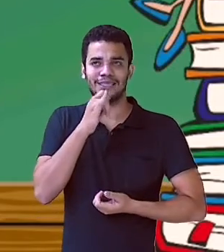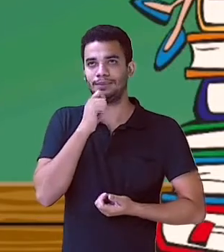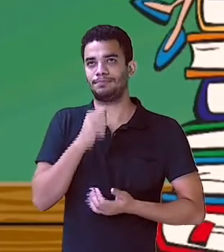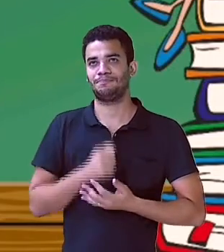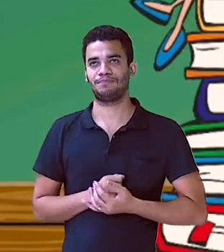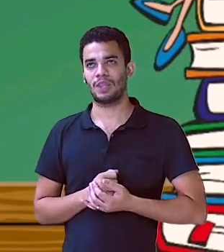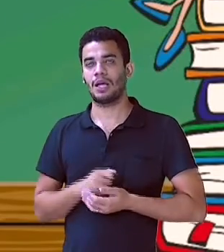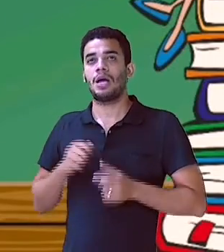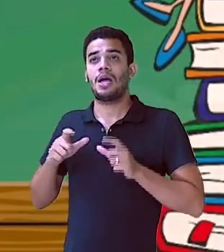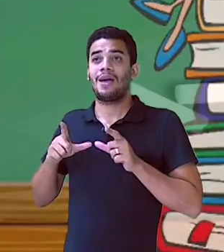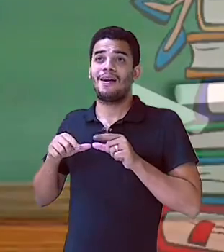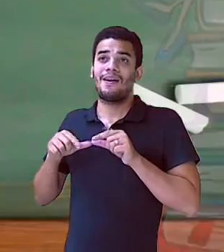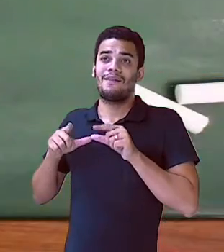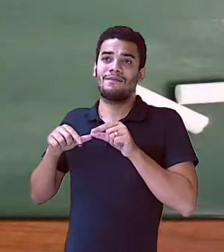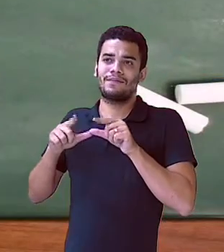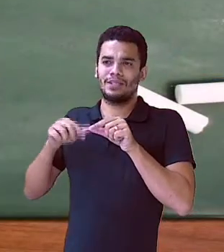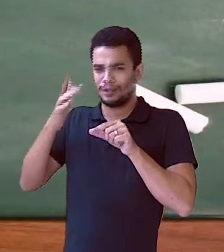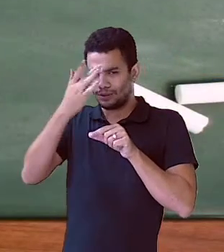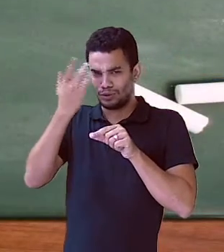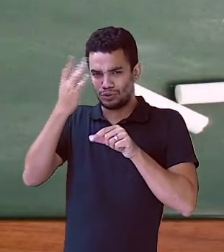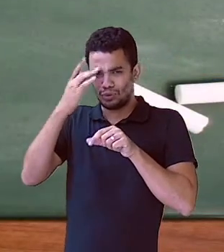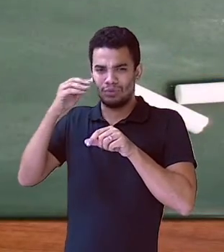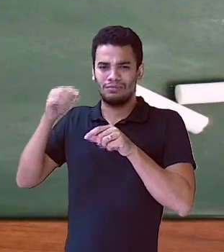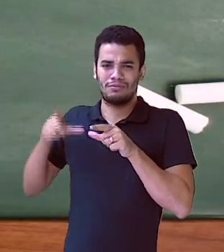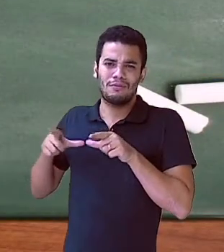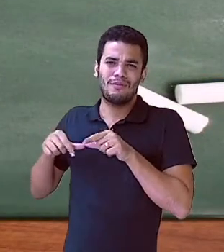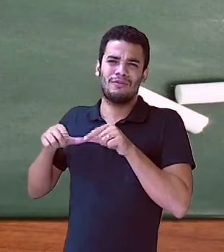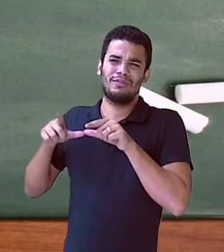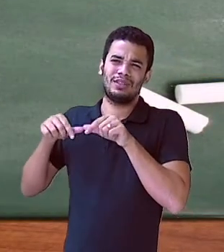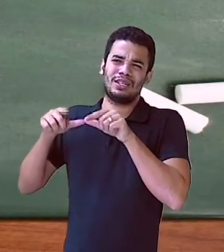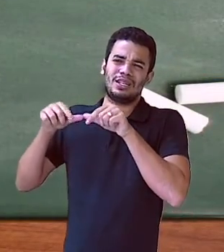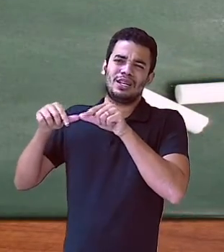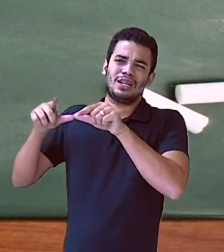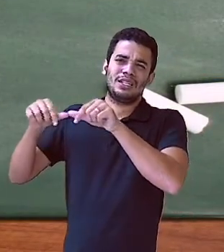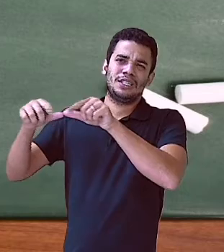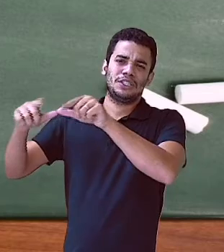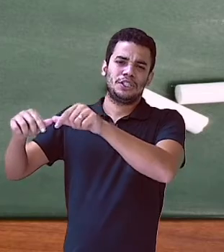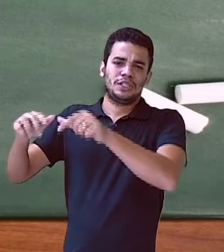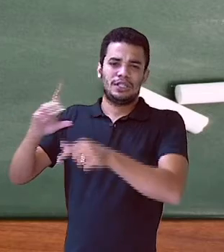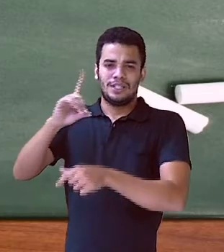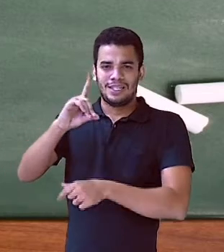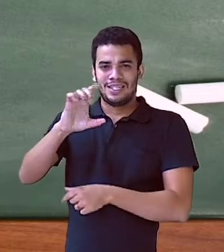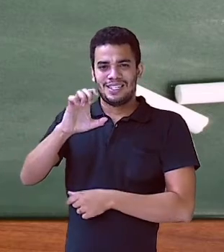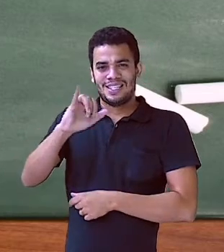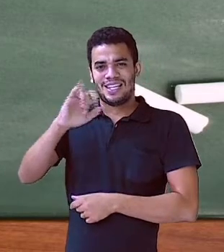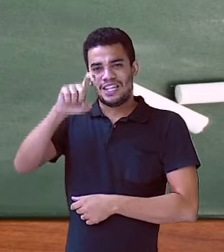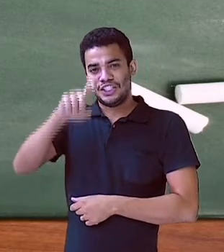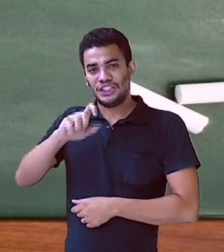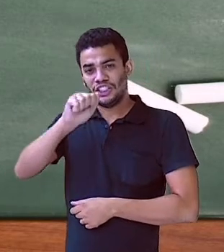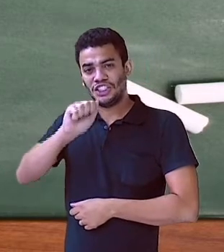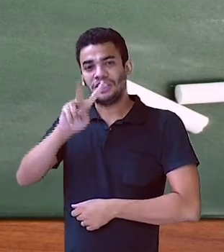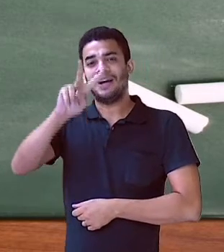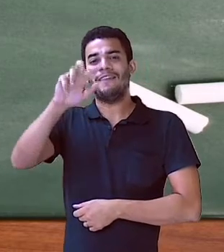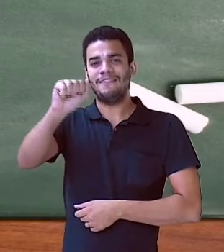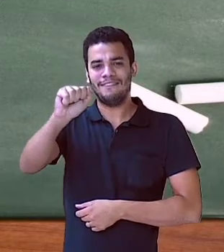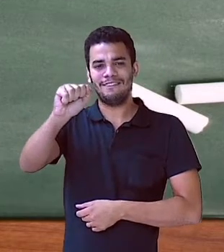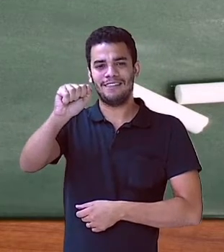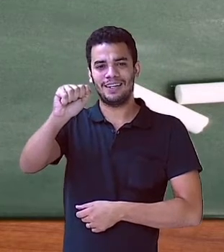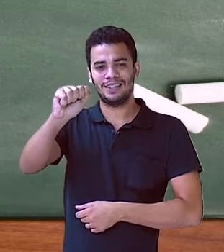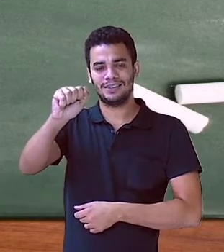deixava todos aflitos. Hum, deixava. Deixava o quê?